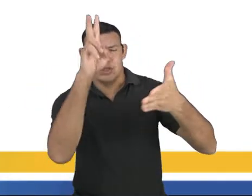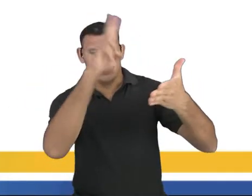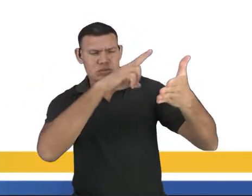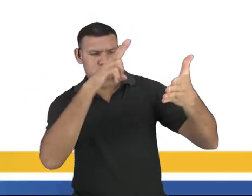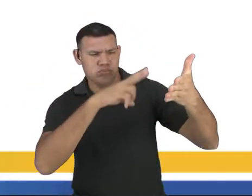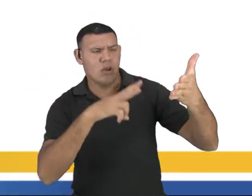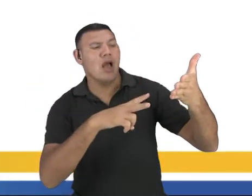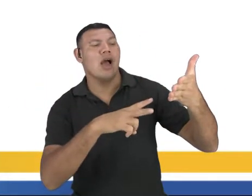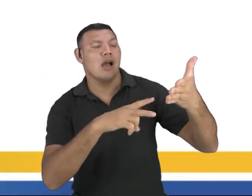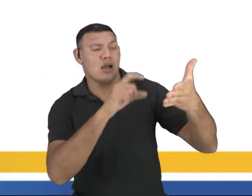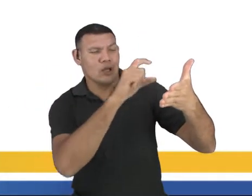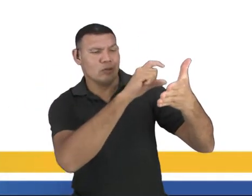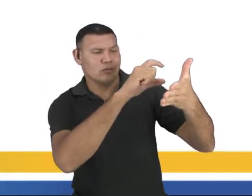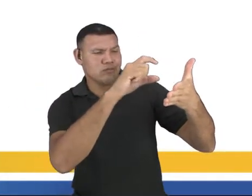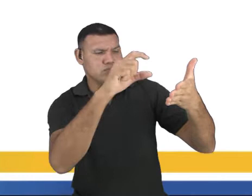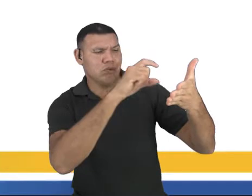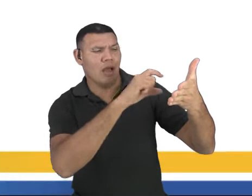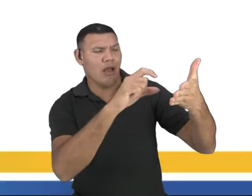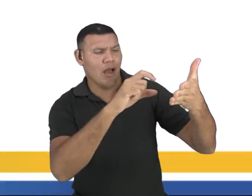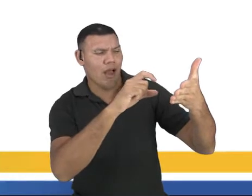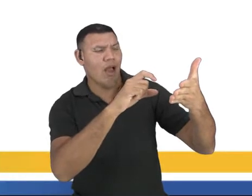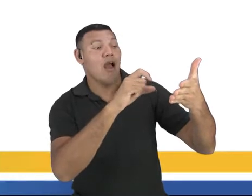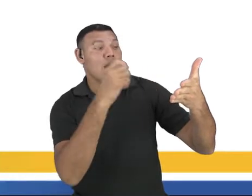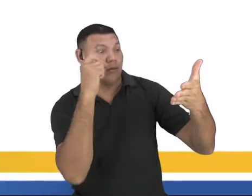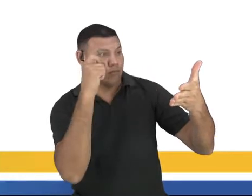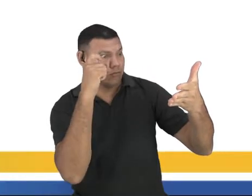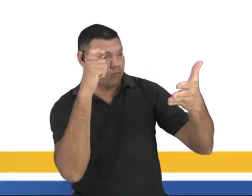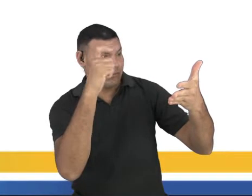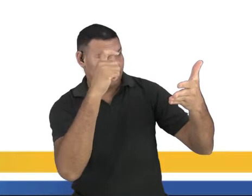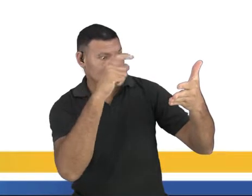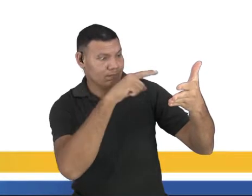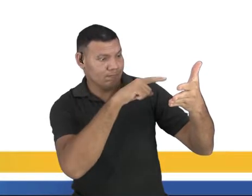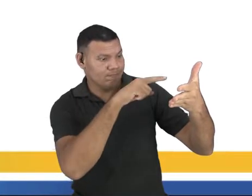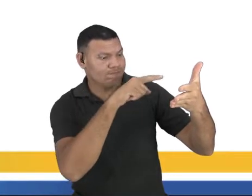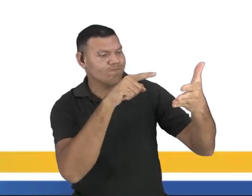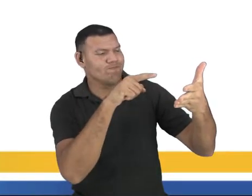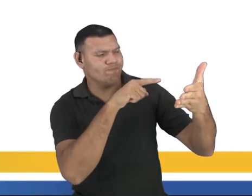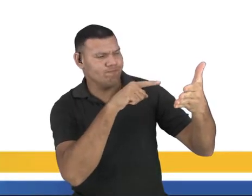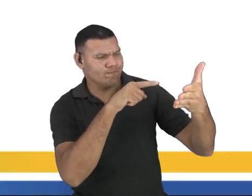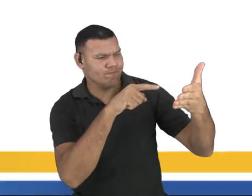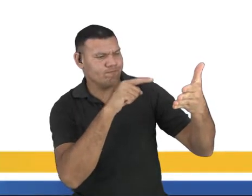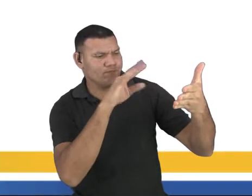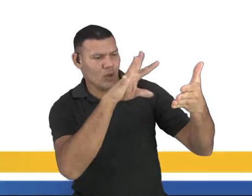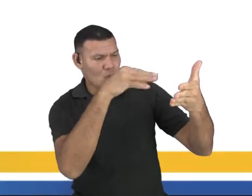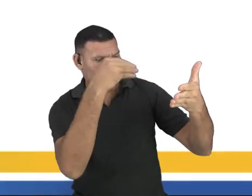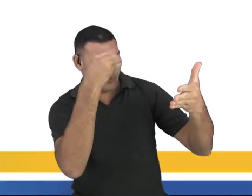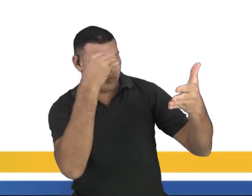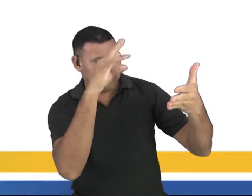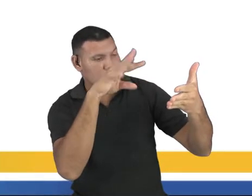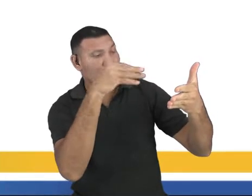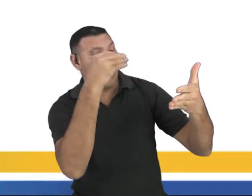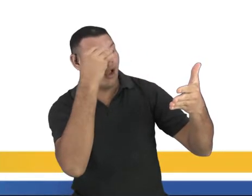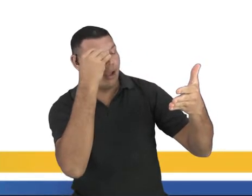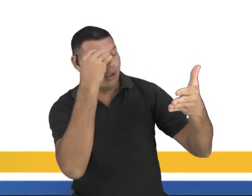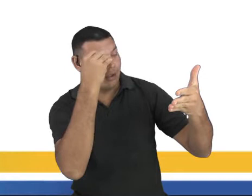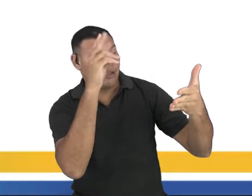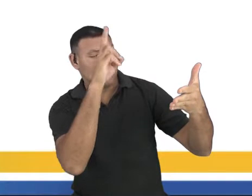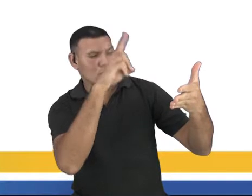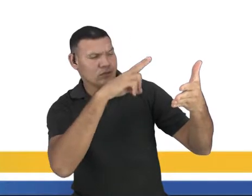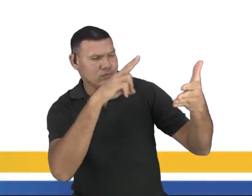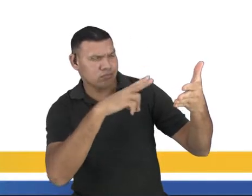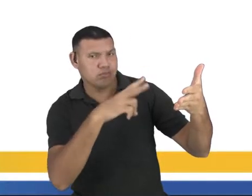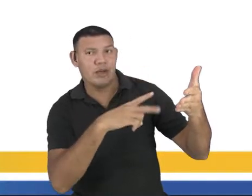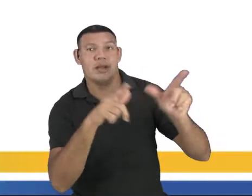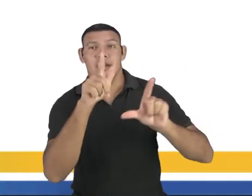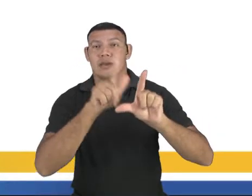enunciado, você esteja fazendo uma leitura atenta àquilo que ele está pedindo, tá? Para fazer a leitura da